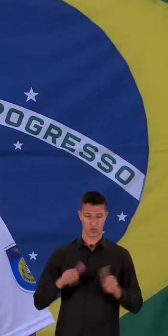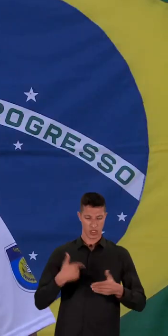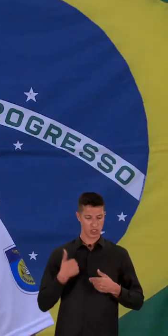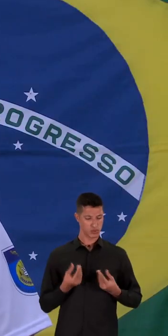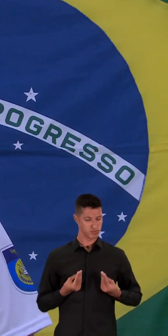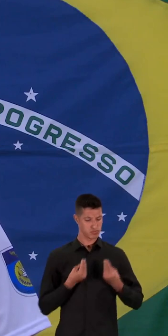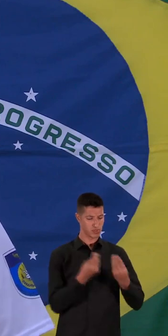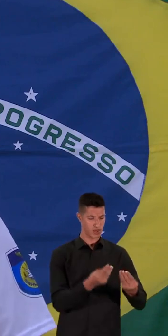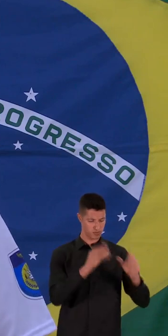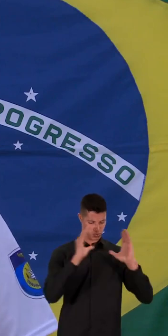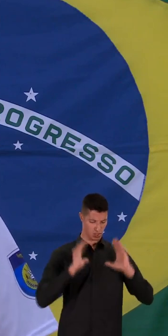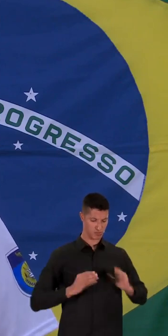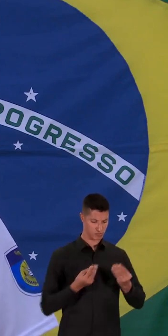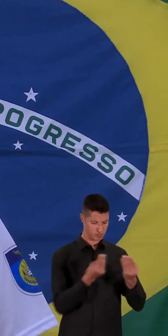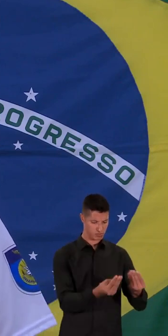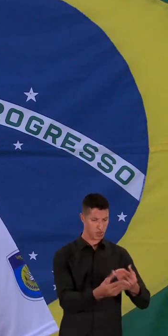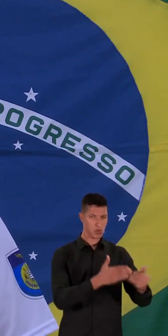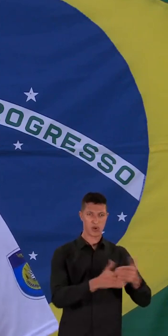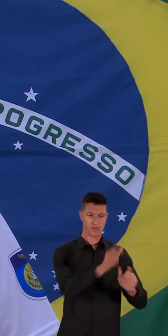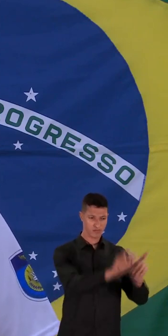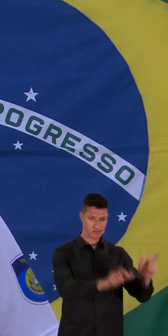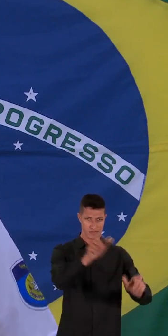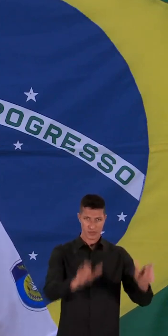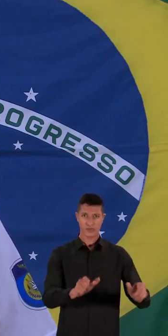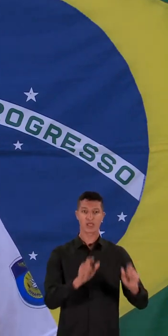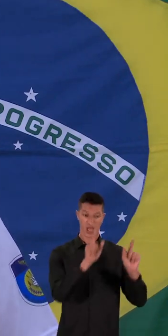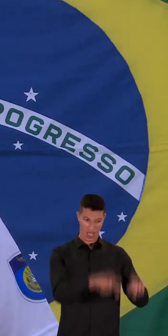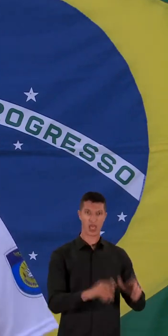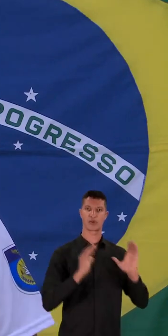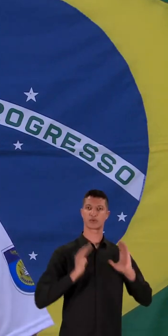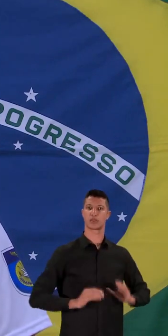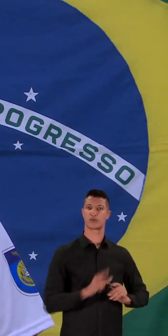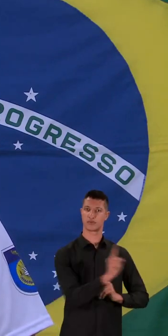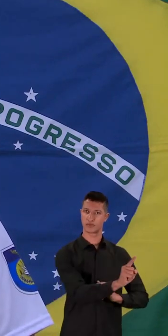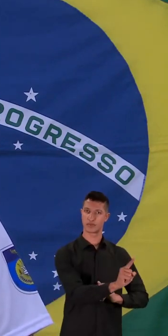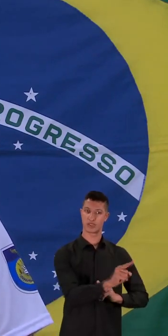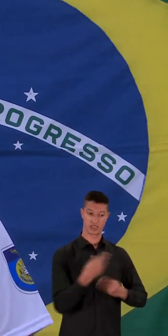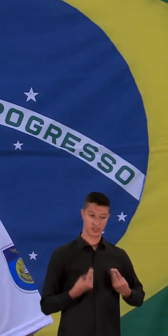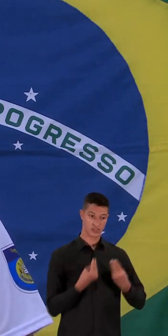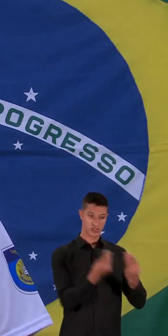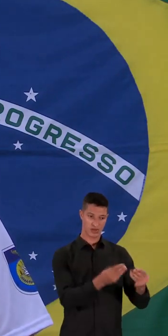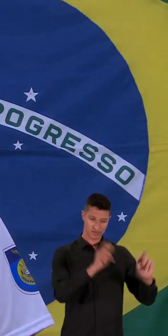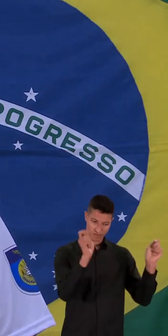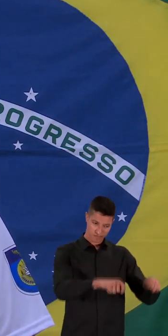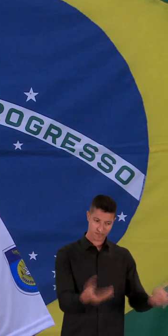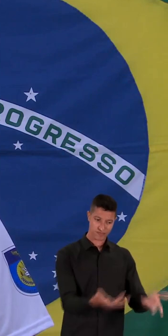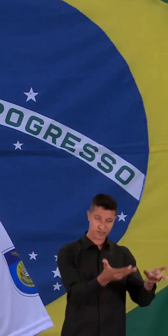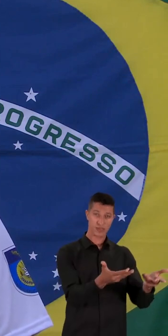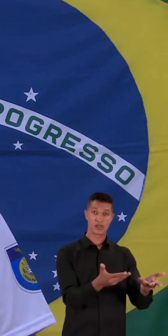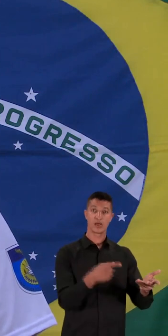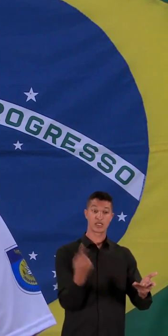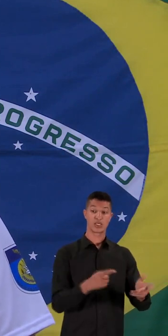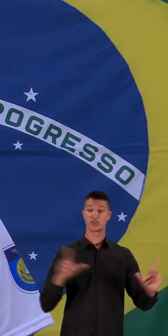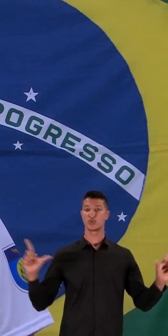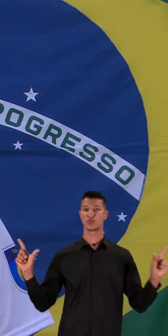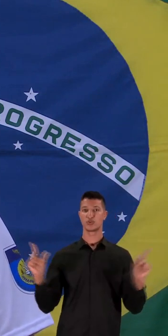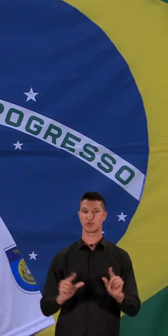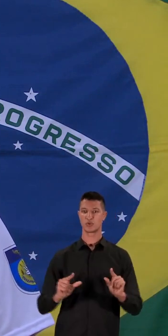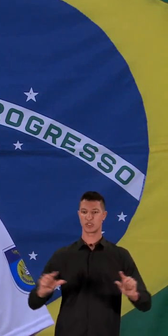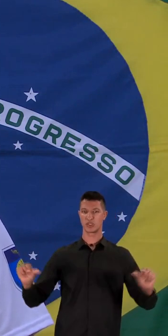Quando você forma um cidadão, seja ele quem for, ele é um cidadão. Você tira,